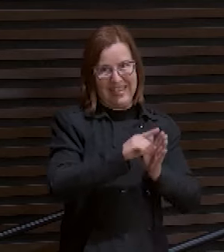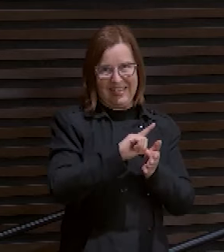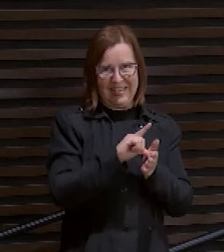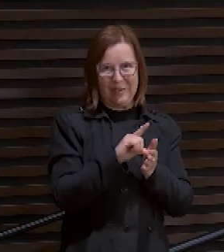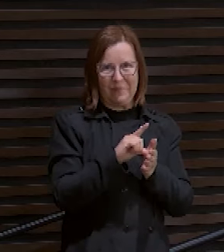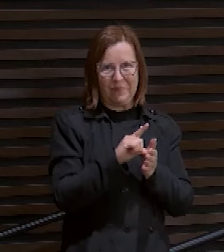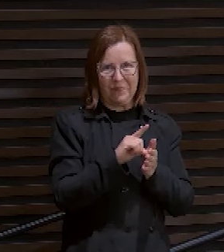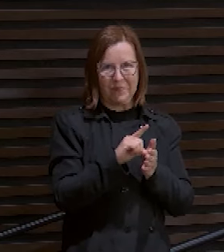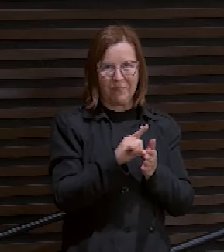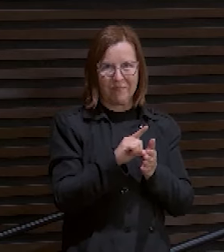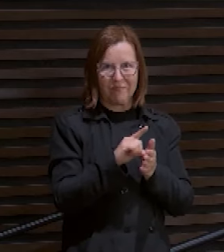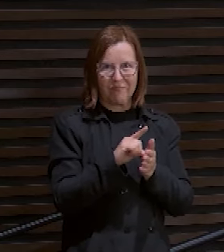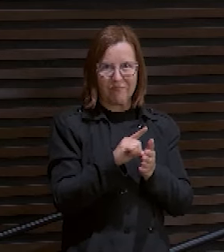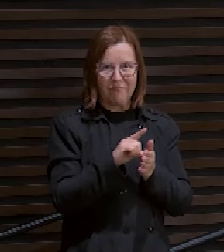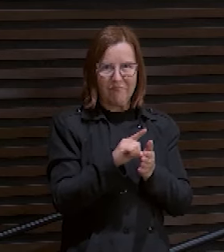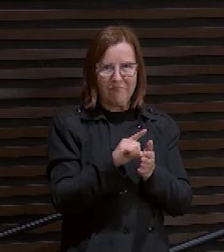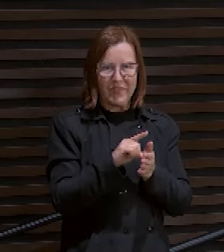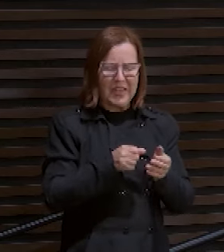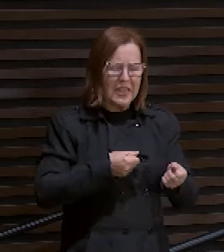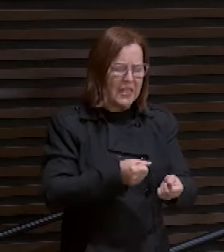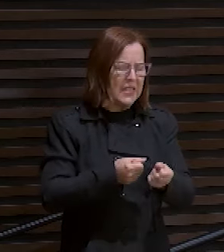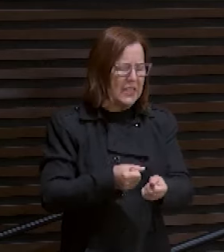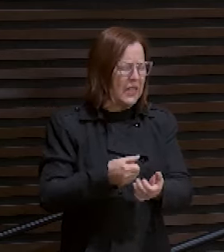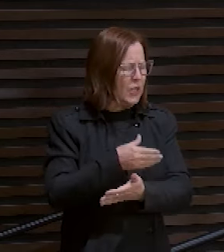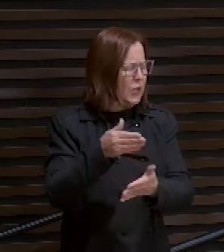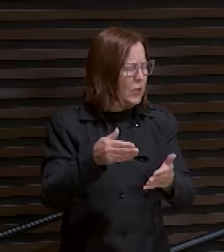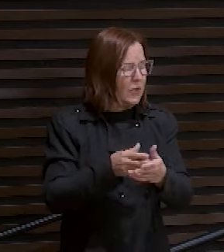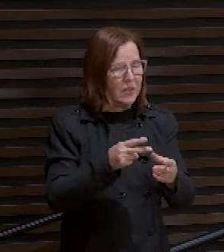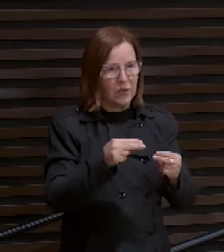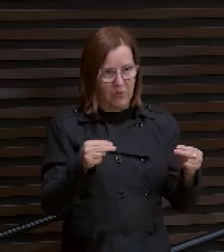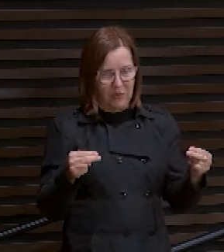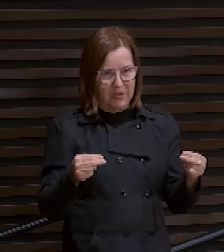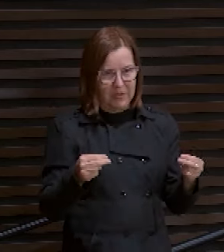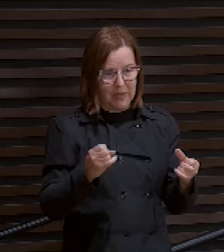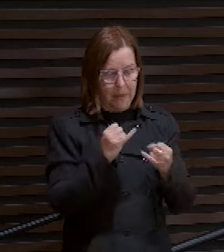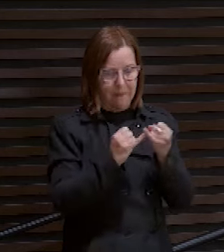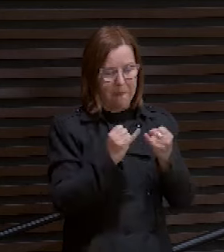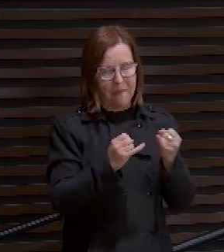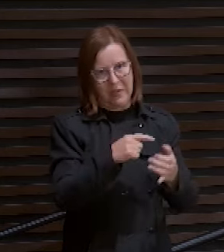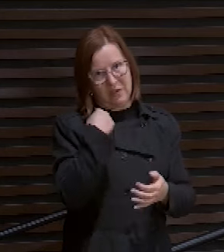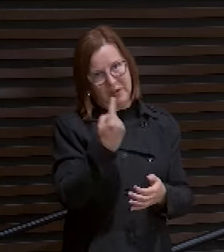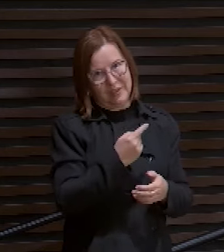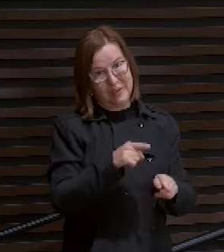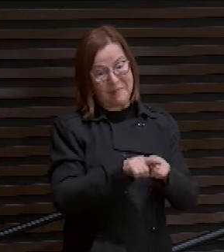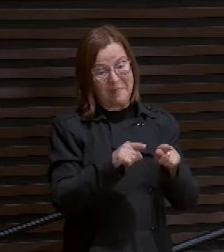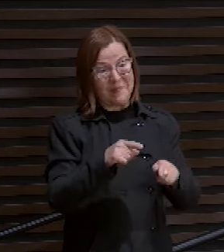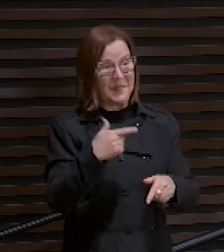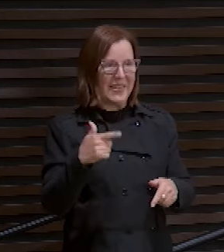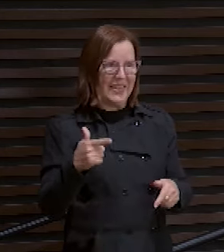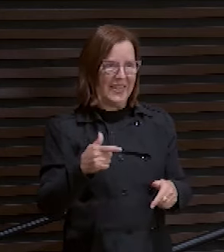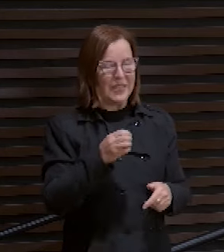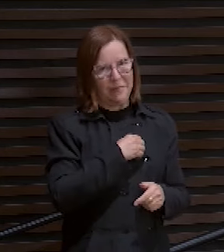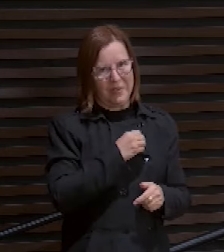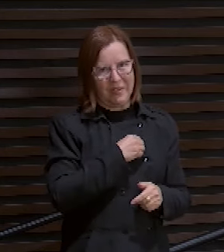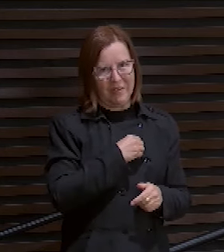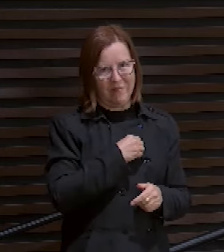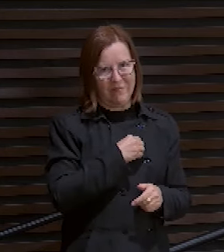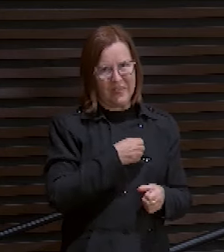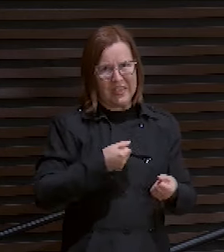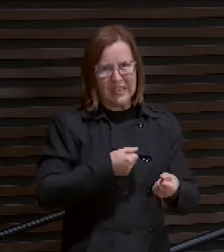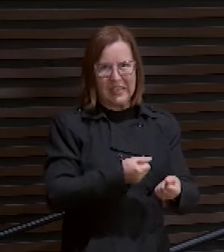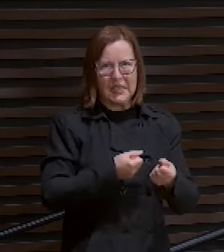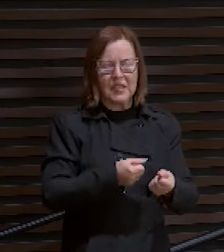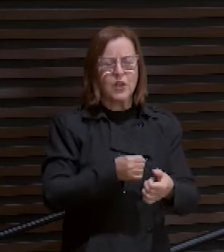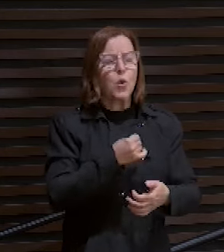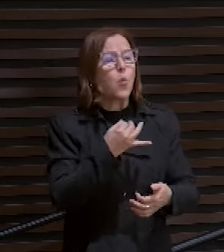foi ele tentado em todas as coisas a nossa semelhança. Mas sem pecado. Foi tentado em